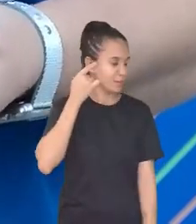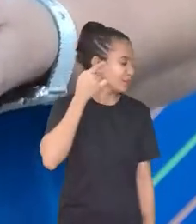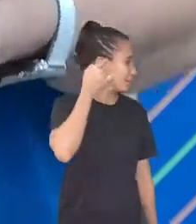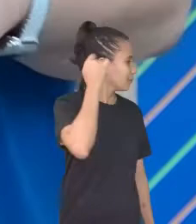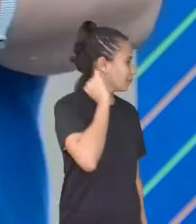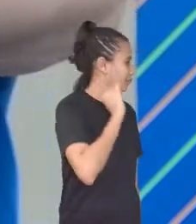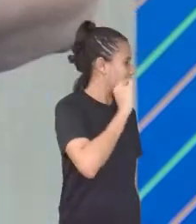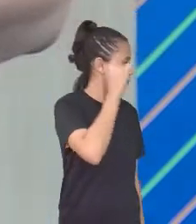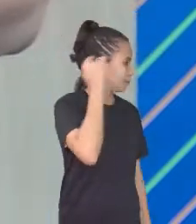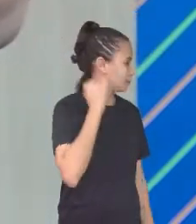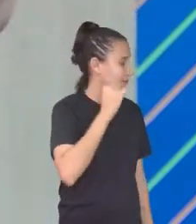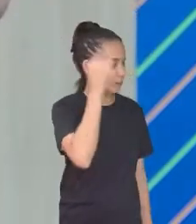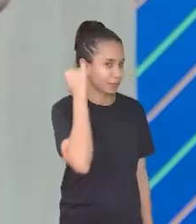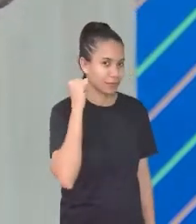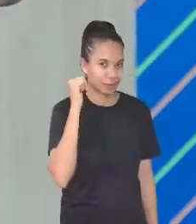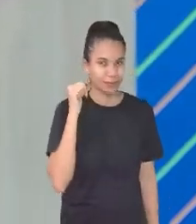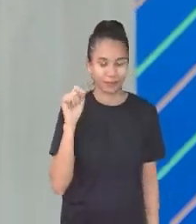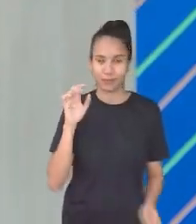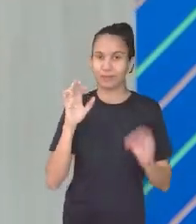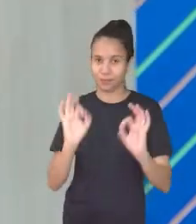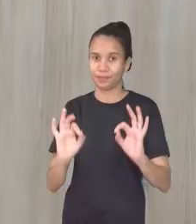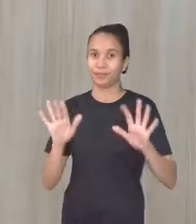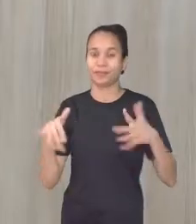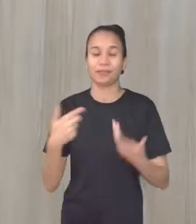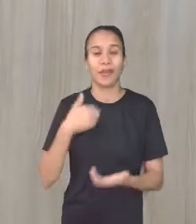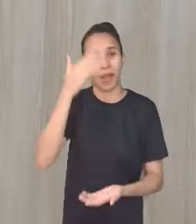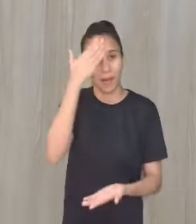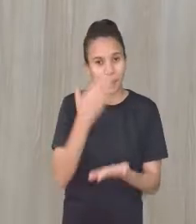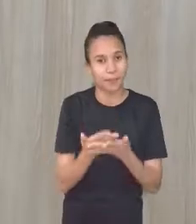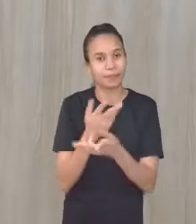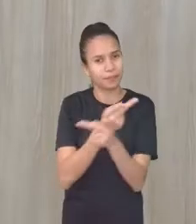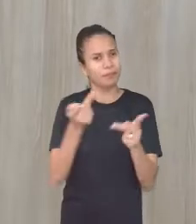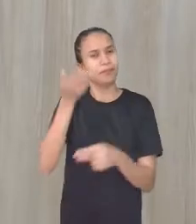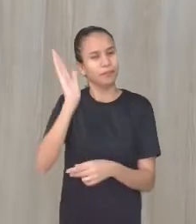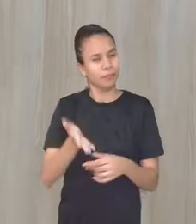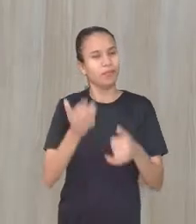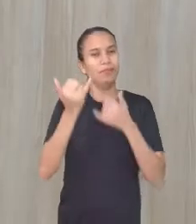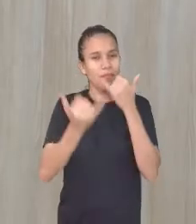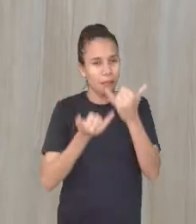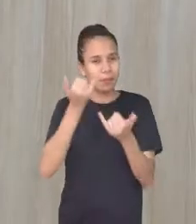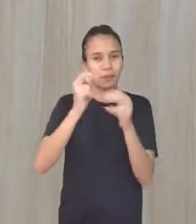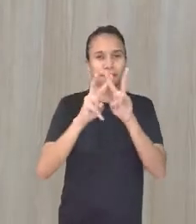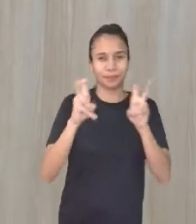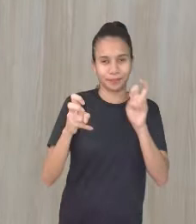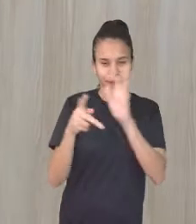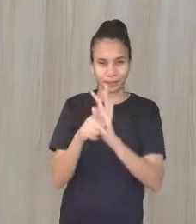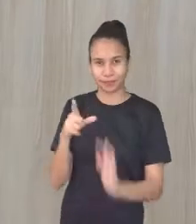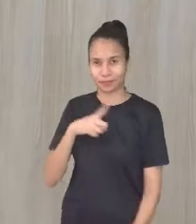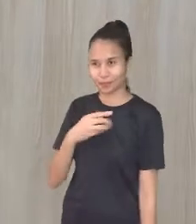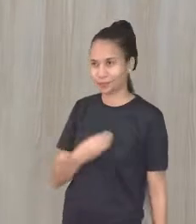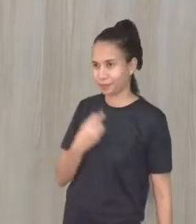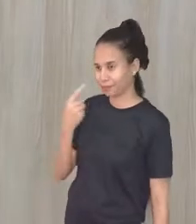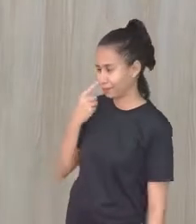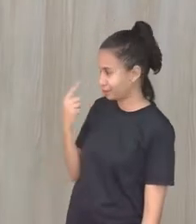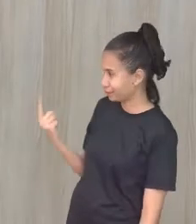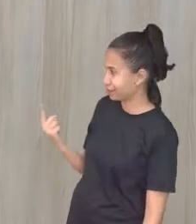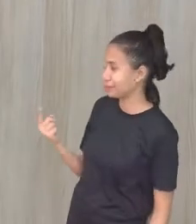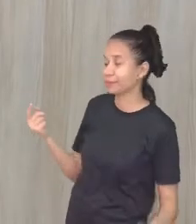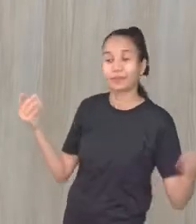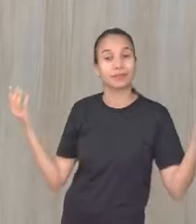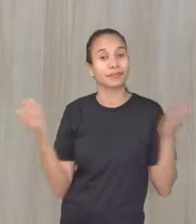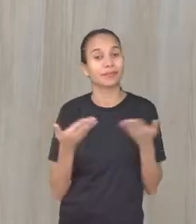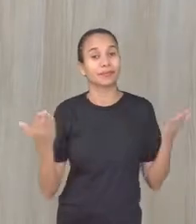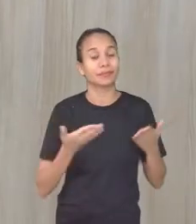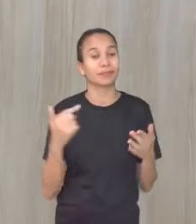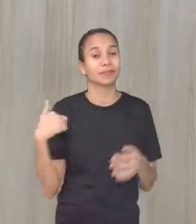orelha, que é representando aqui a audição. Então, eu acredito que vocês já brincaram bastante, não é? E agora o